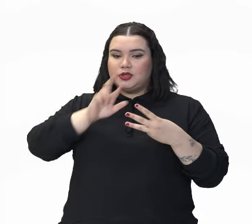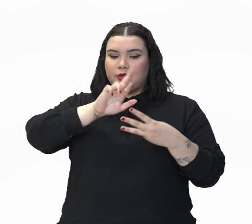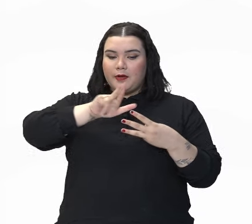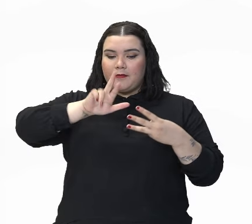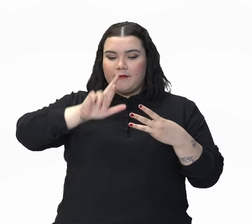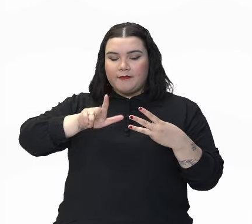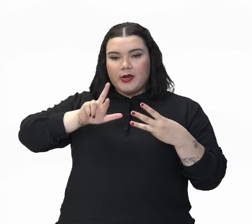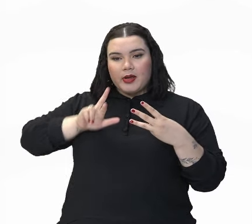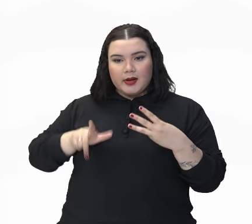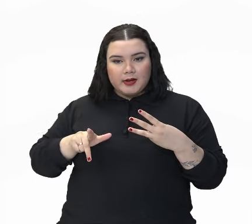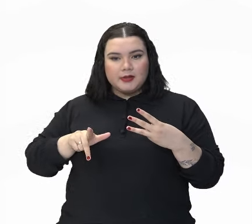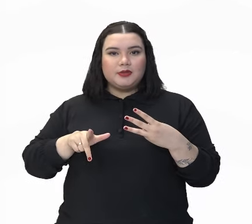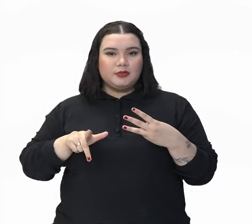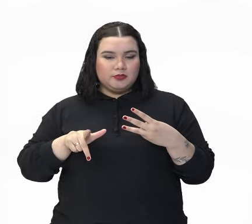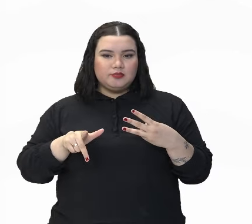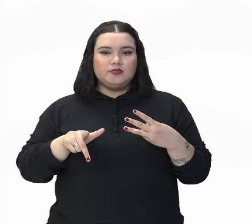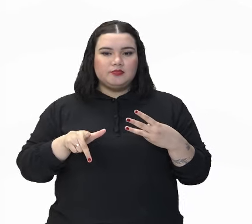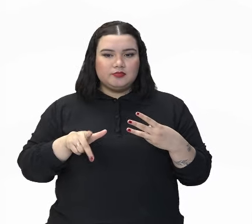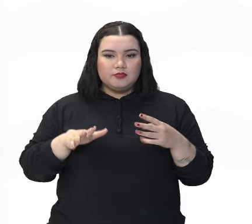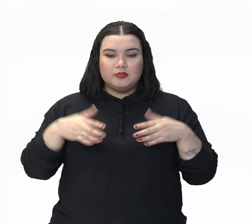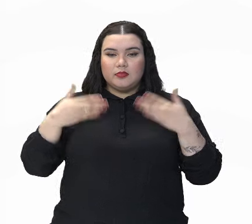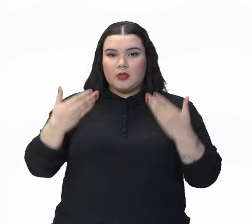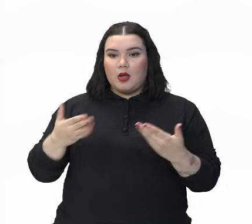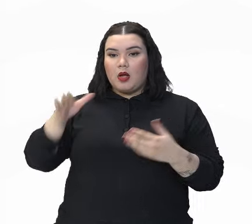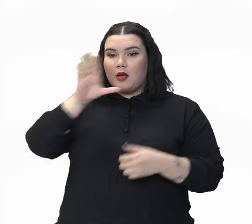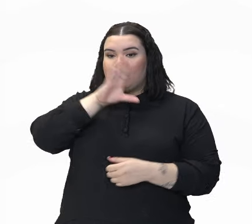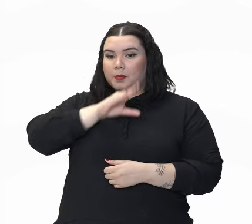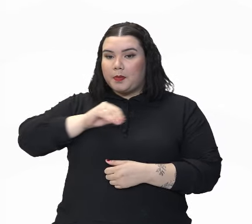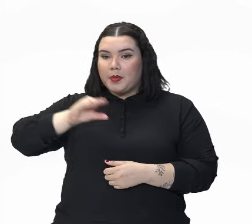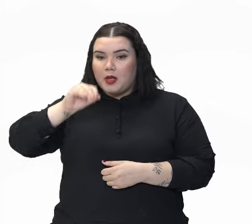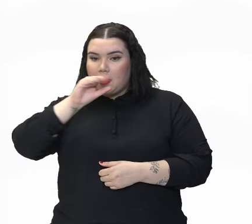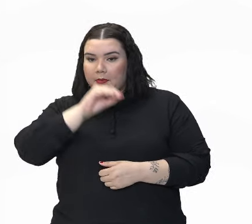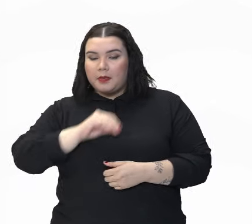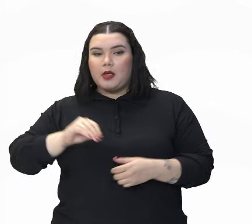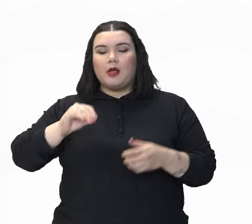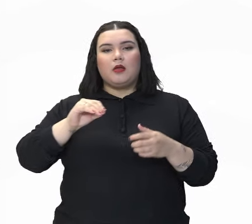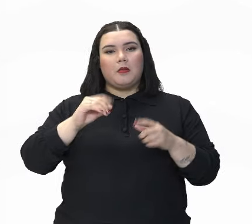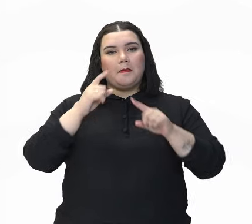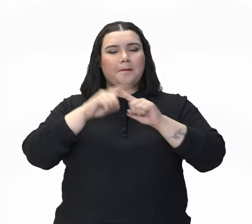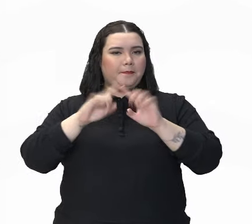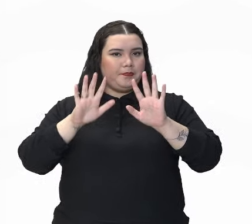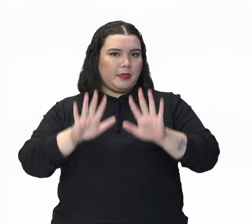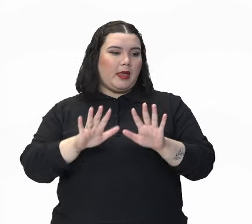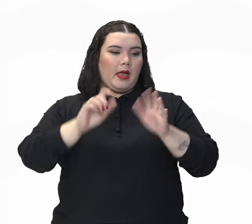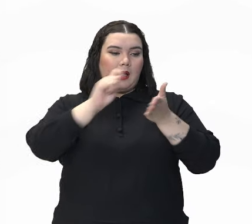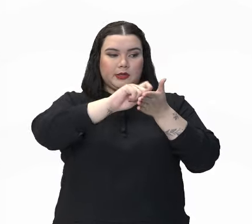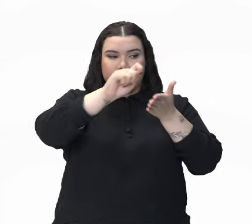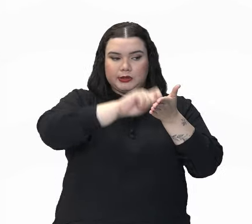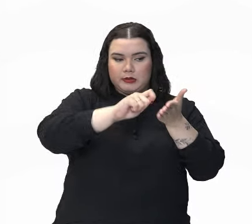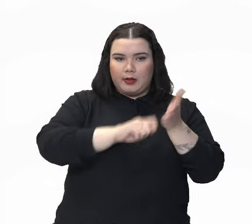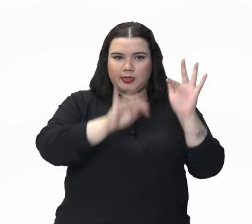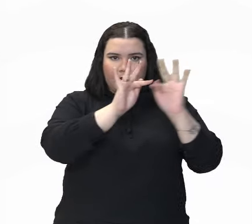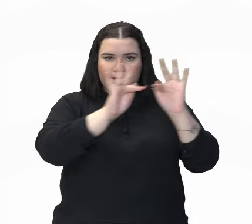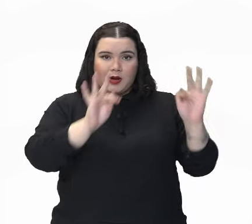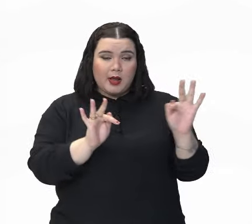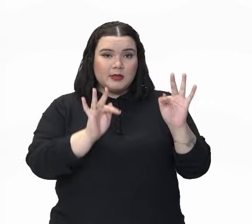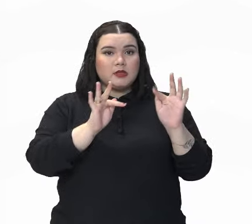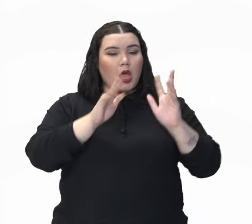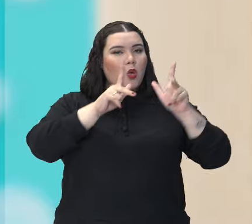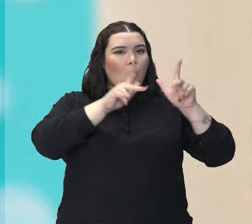diferentes. As falas, né? A escrita é a mesma. As falas,